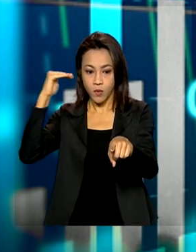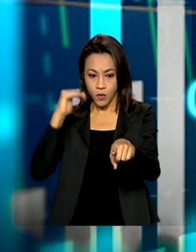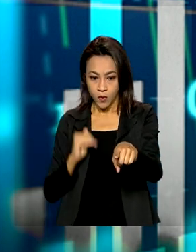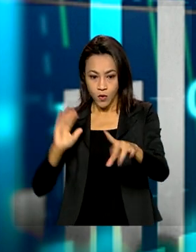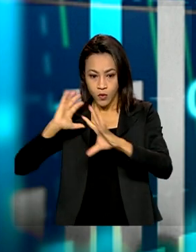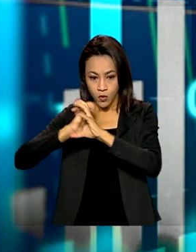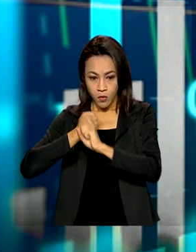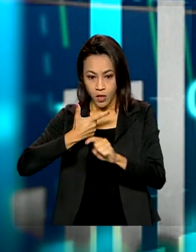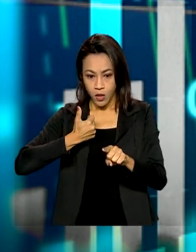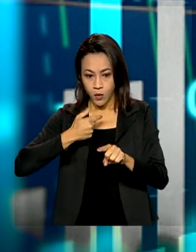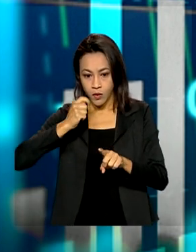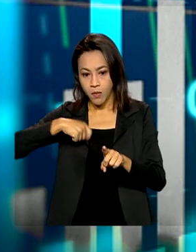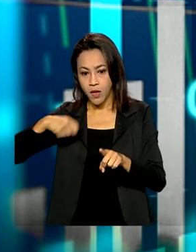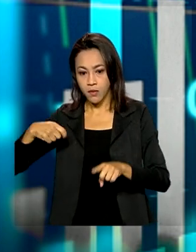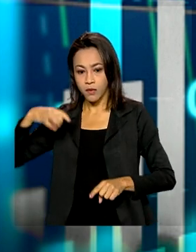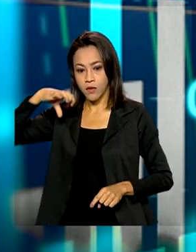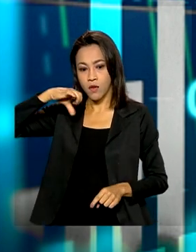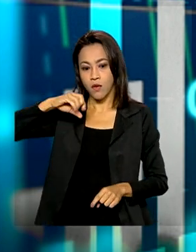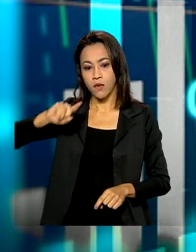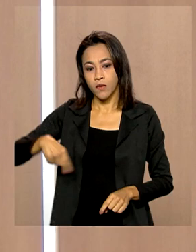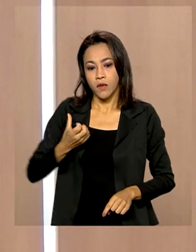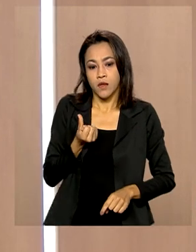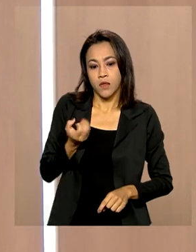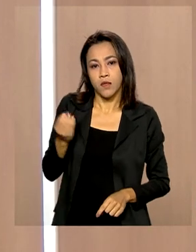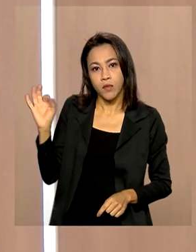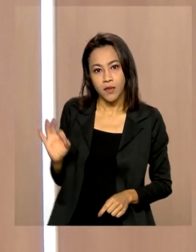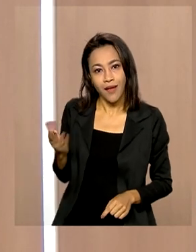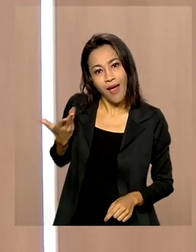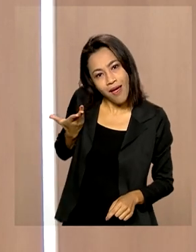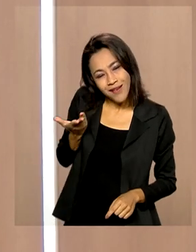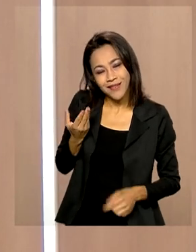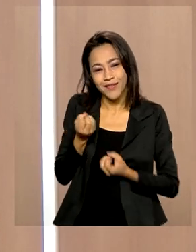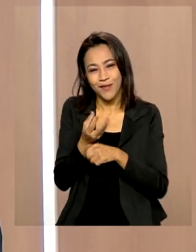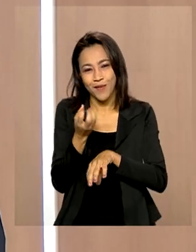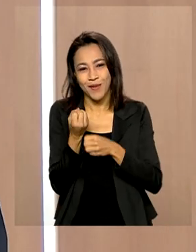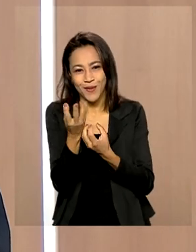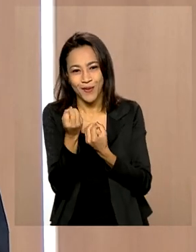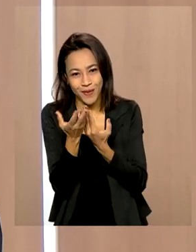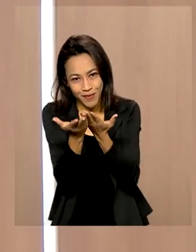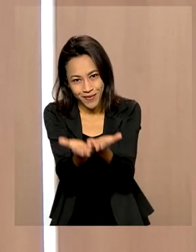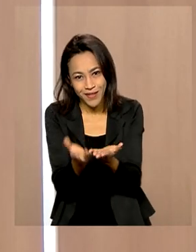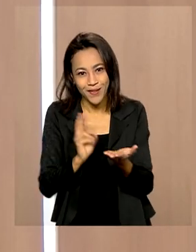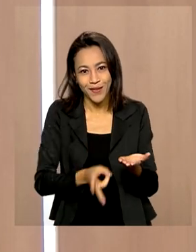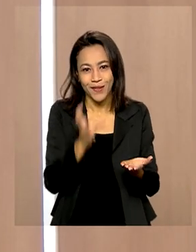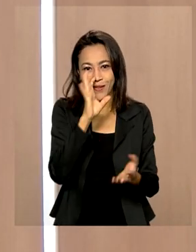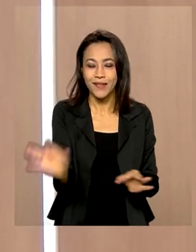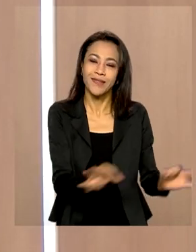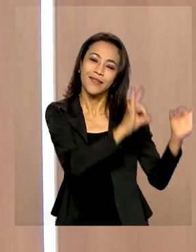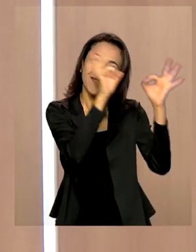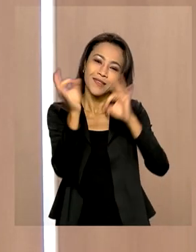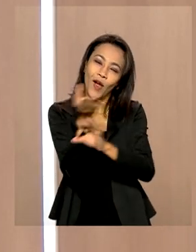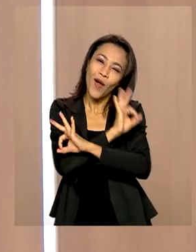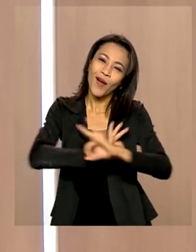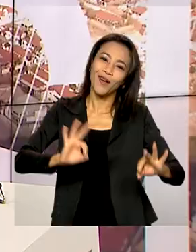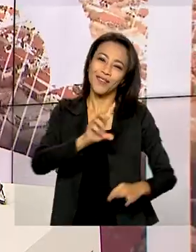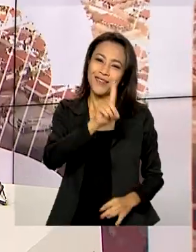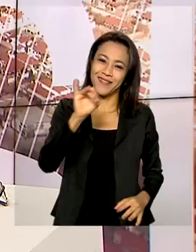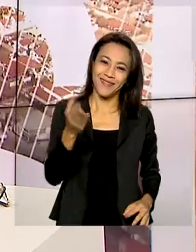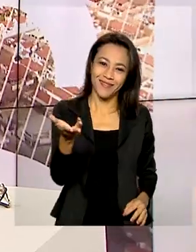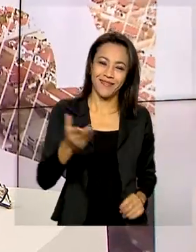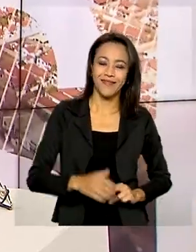um total acumulado de 9,60%. Essa informação que nós temos para você hoje, continue conosco. Tenha um ótimo dia.